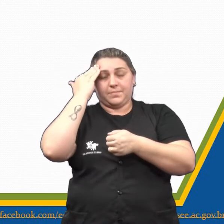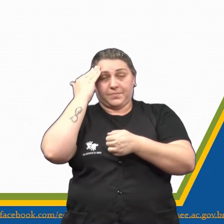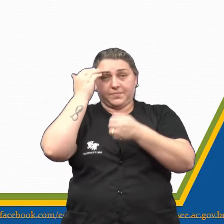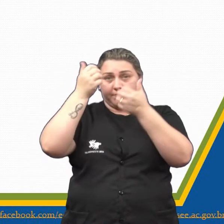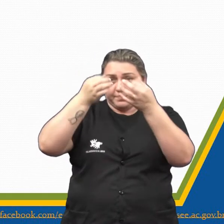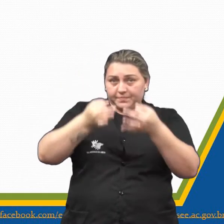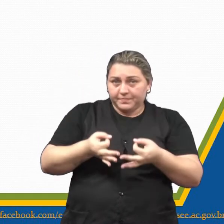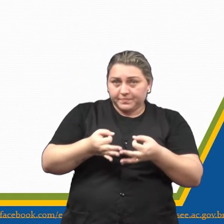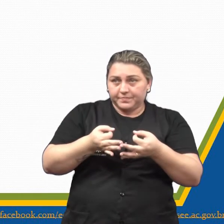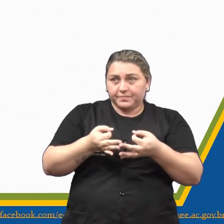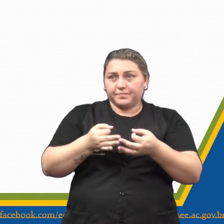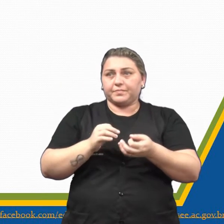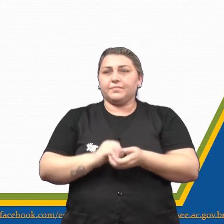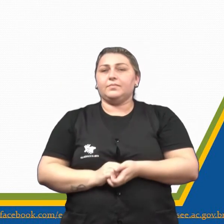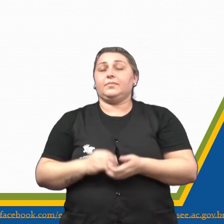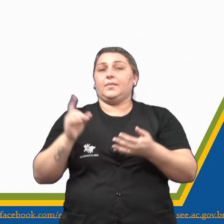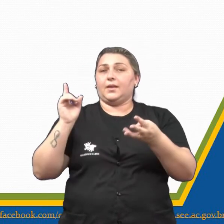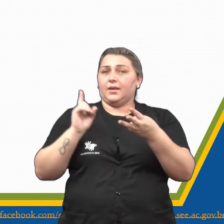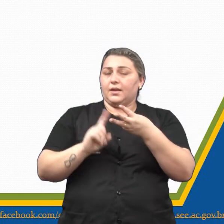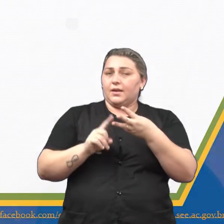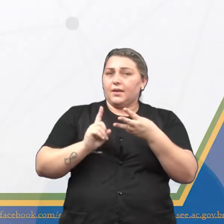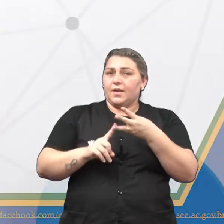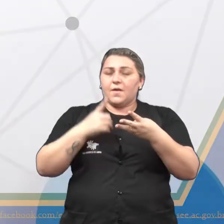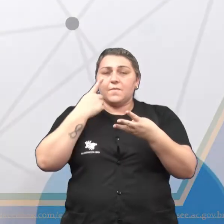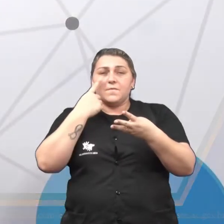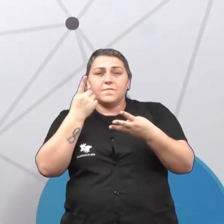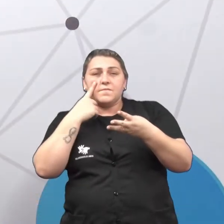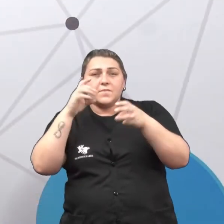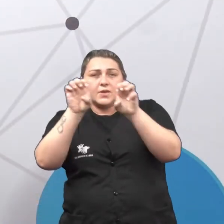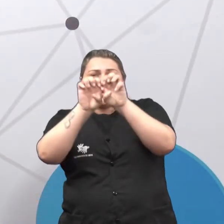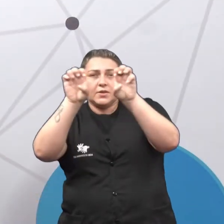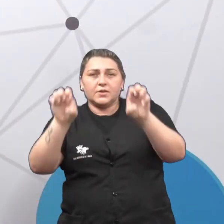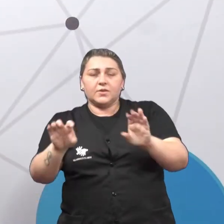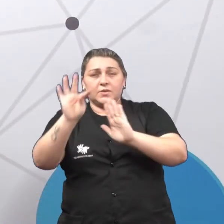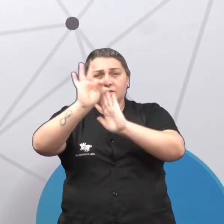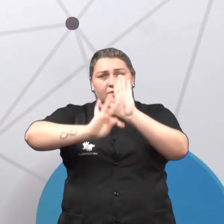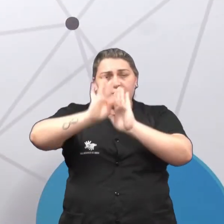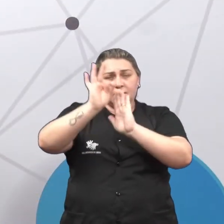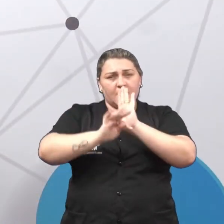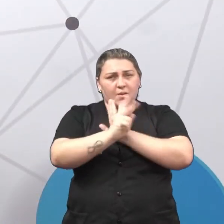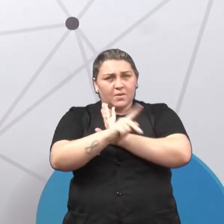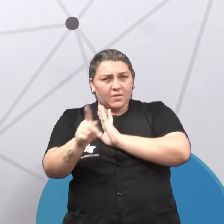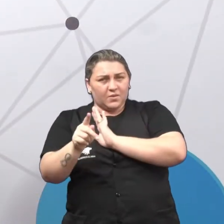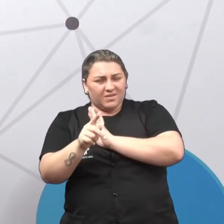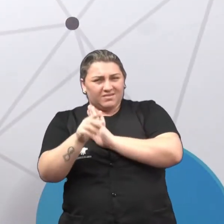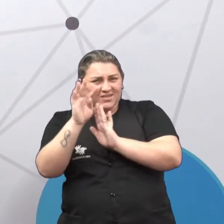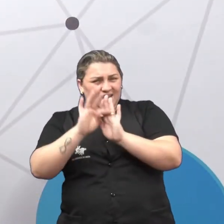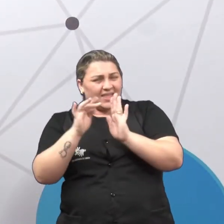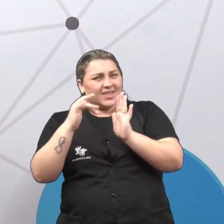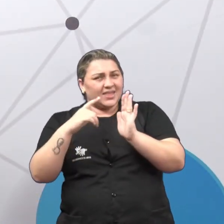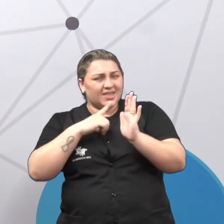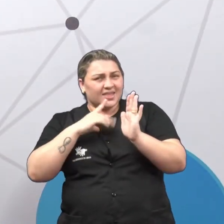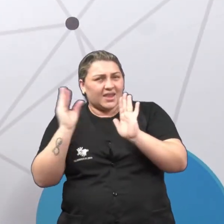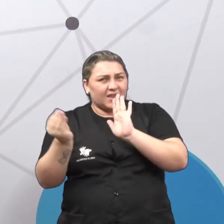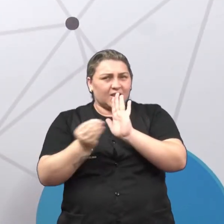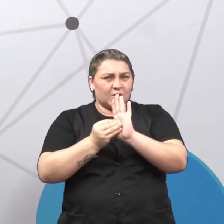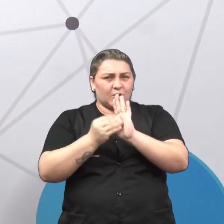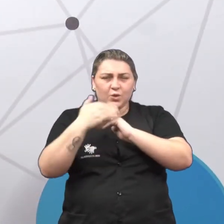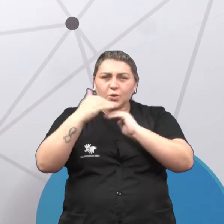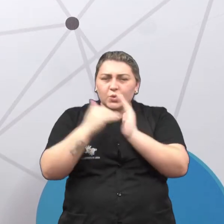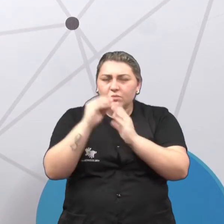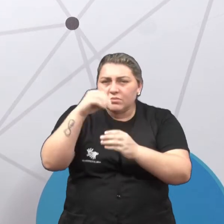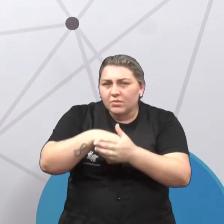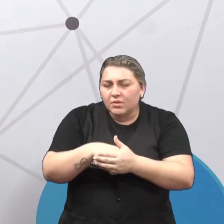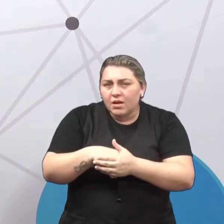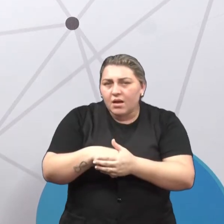Então, ó, o terceiro passo é observar a estrutura do texto. Professora, sabe que um texto vai ter tudo isso? Não necessariamente,